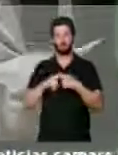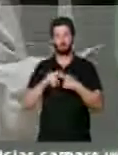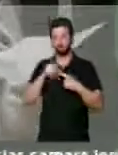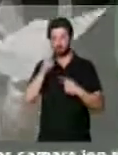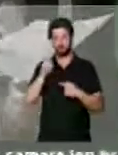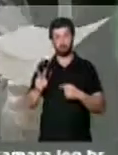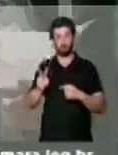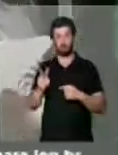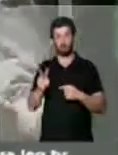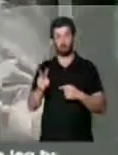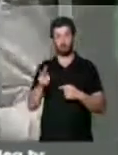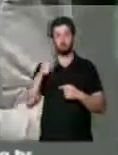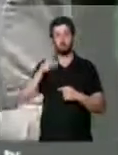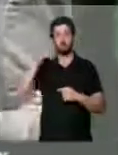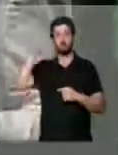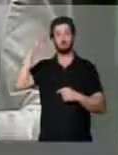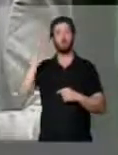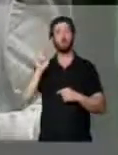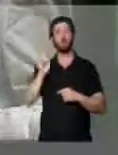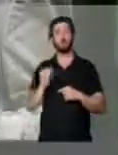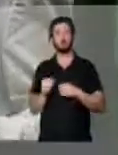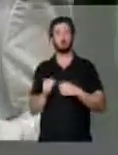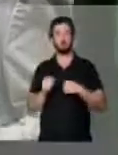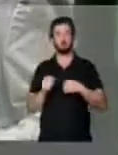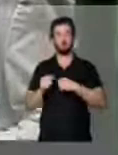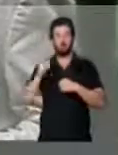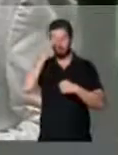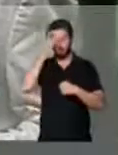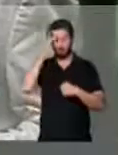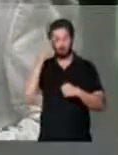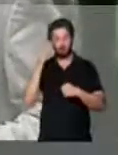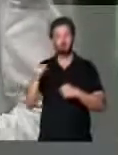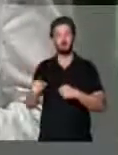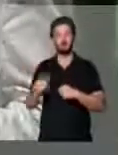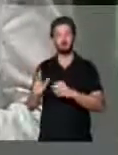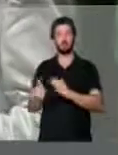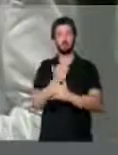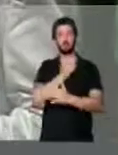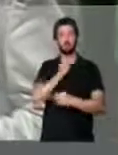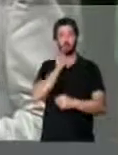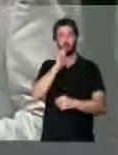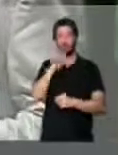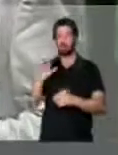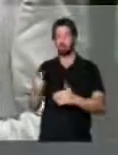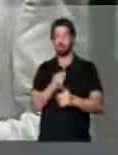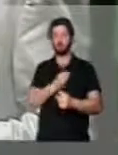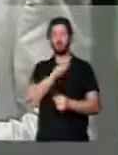vê aquilo, o que é que ele vê à mente? Esse pessoal está sendo tirado da droga e do mau caminho.